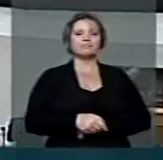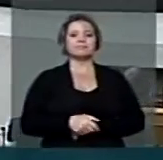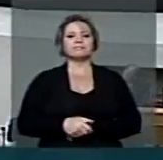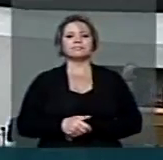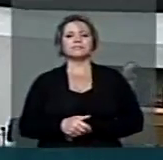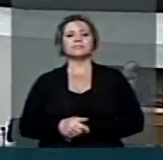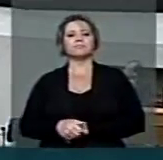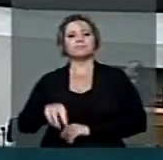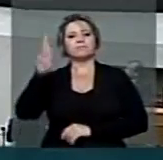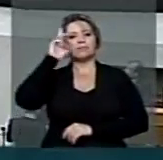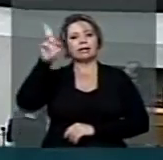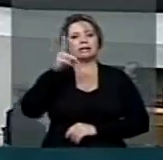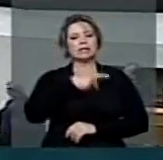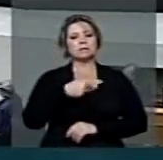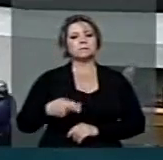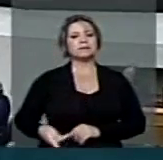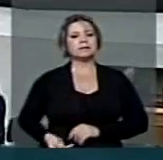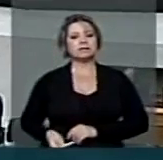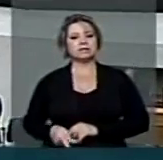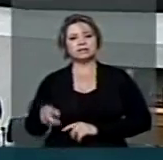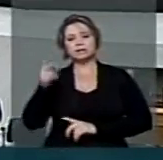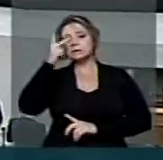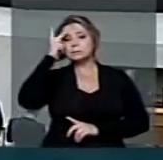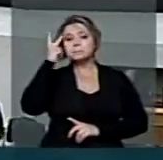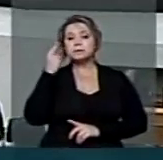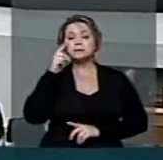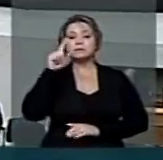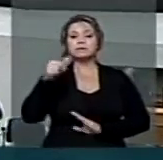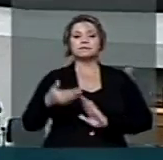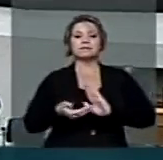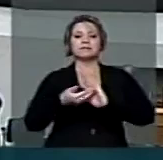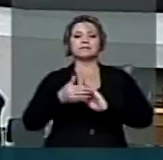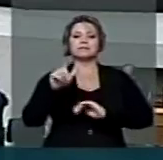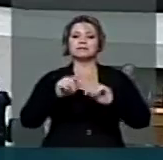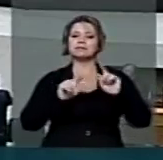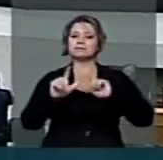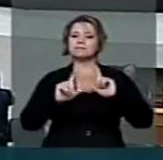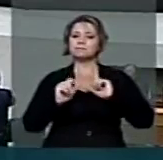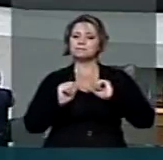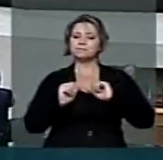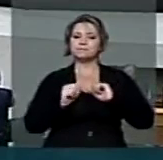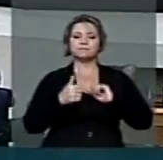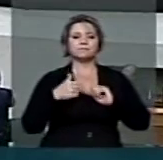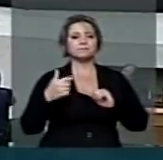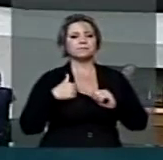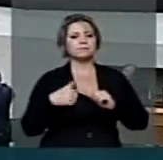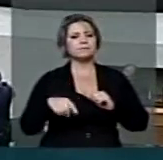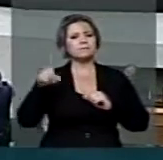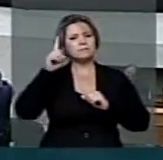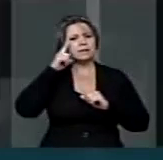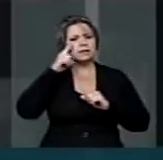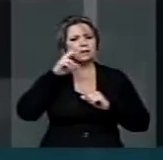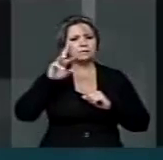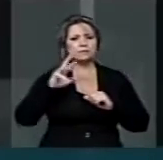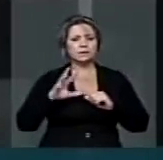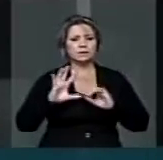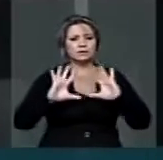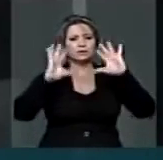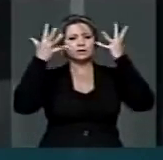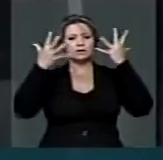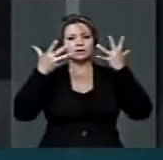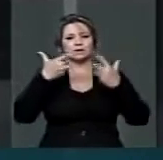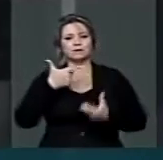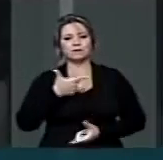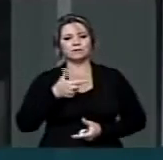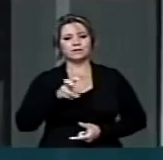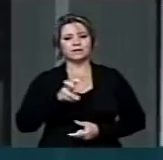Senhoras e senhores parlamentares, aqueles que nos acompanham. Vivemos dias de comemoração dos 25 anos